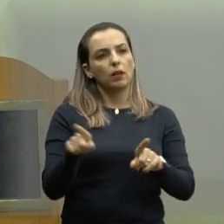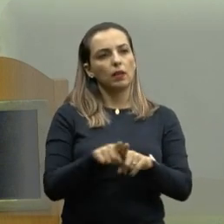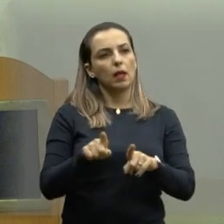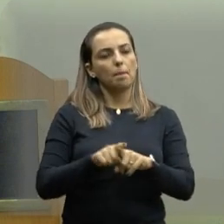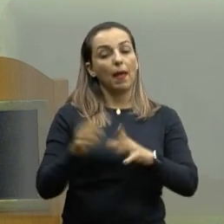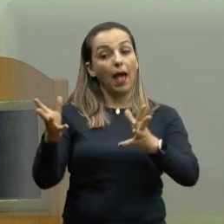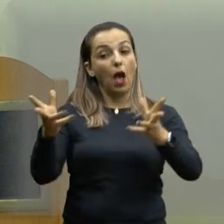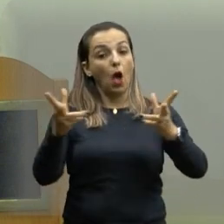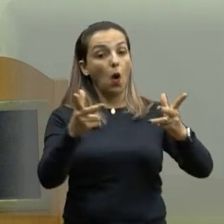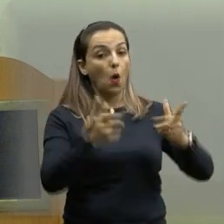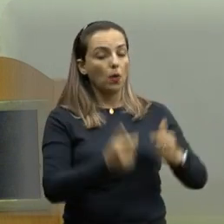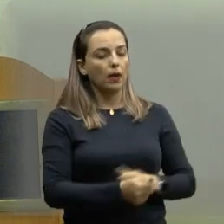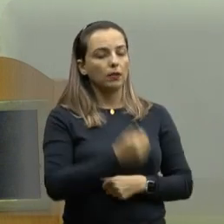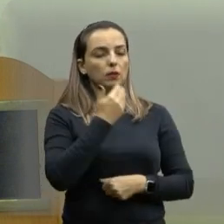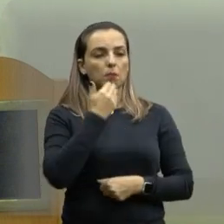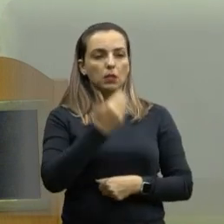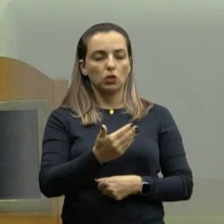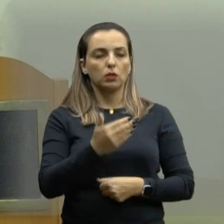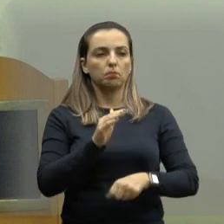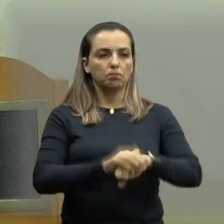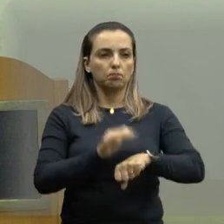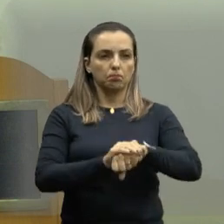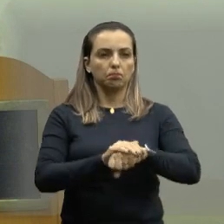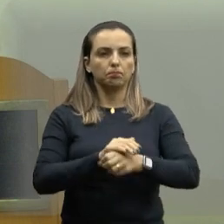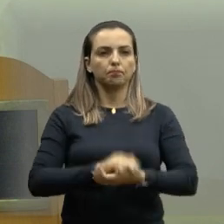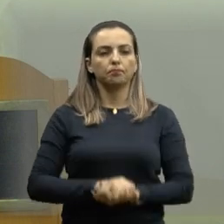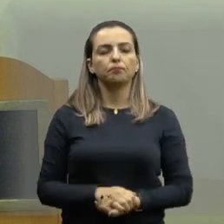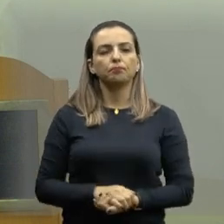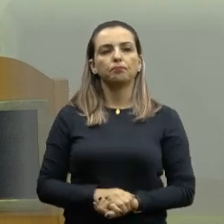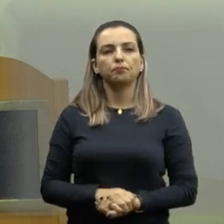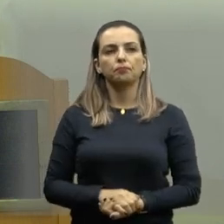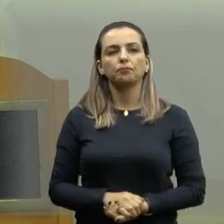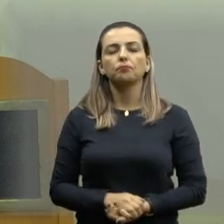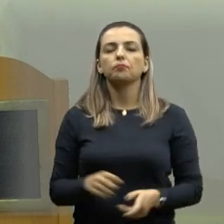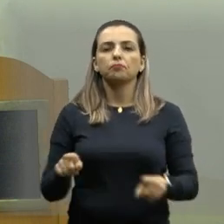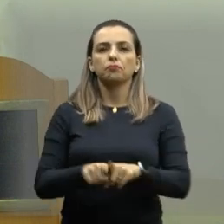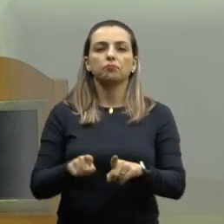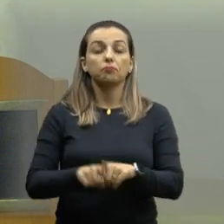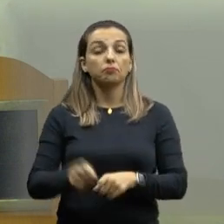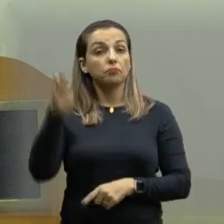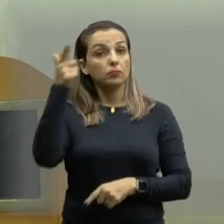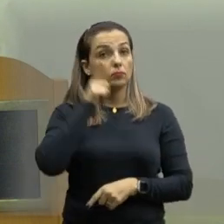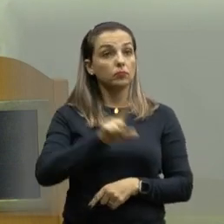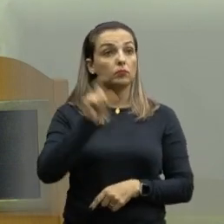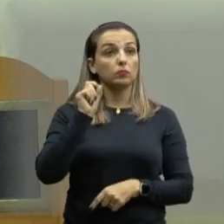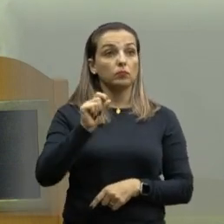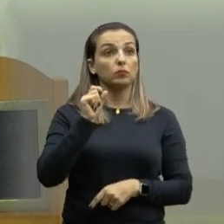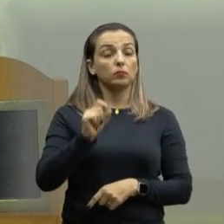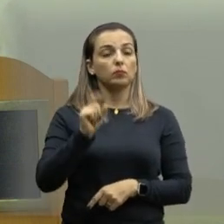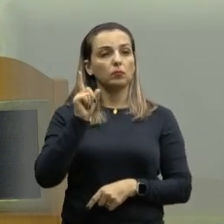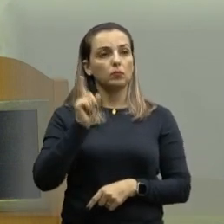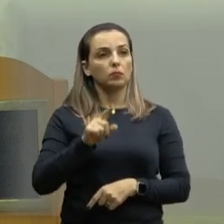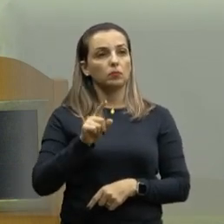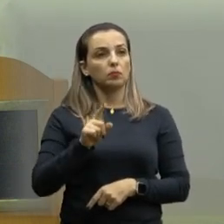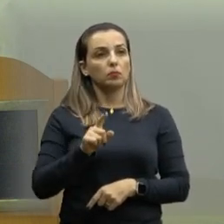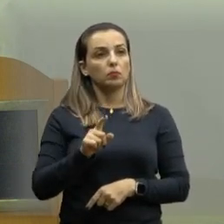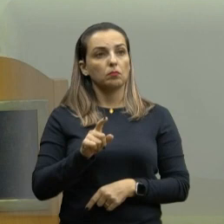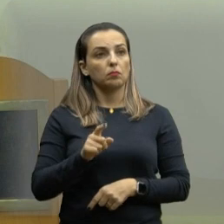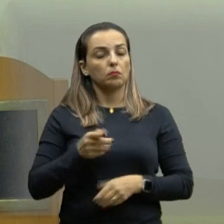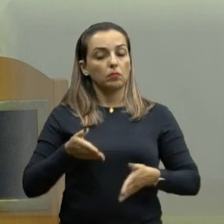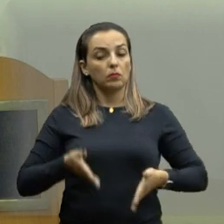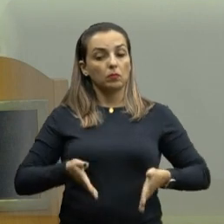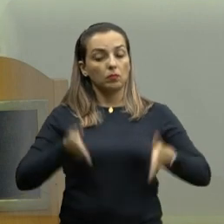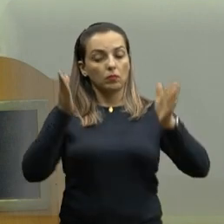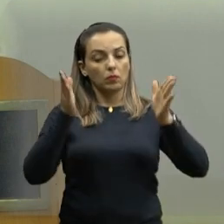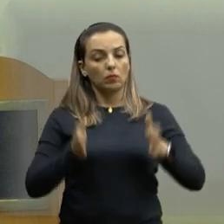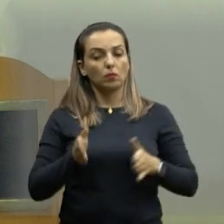os nossos pedidos. Nós provocamos e conquistamos em tornar a ferroviária um patrimônio